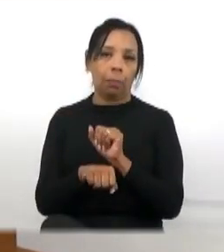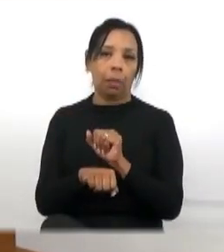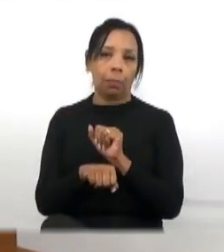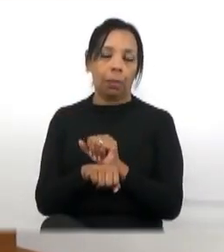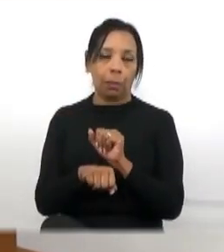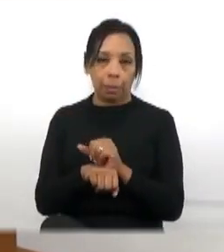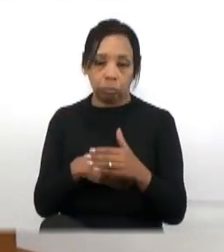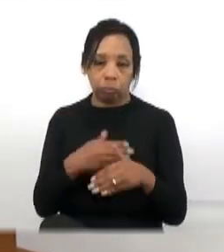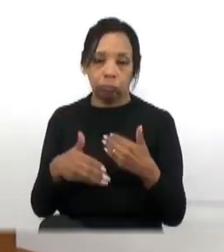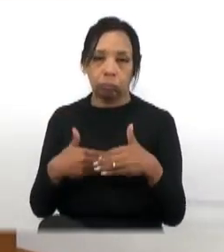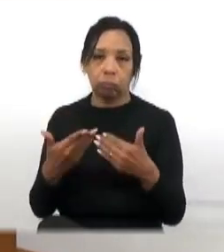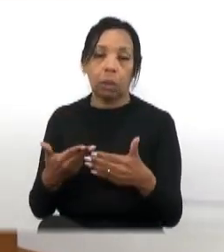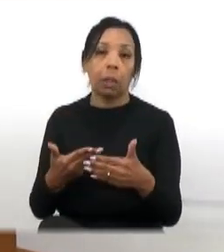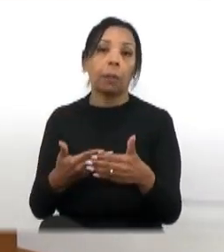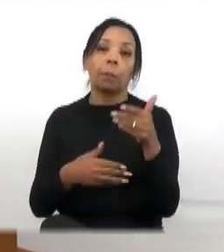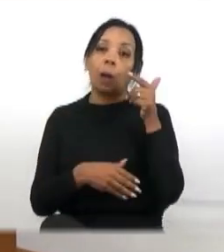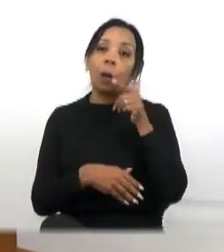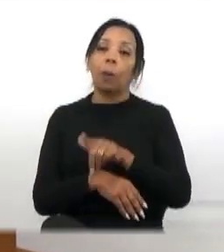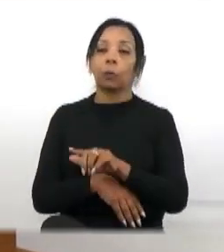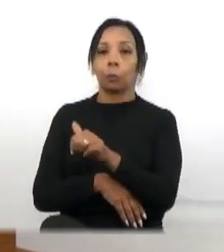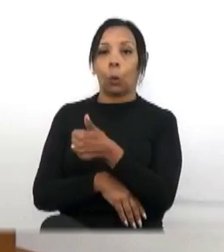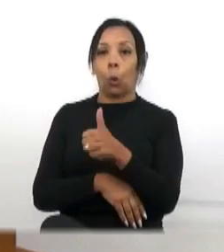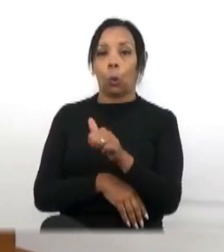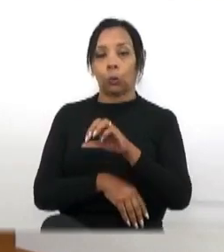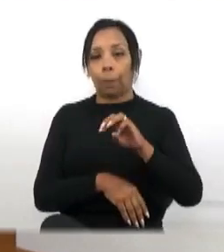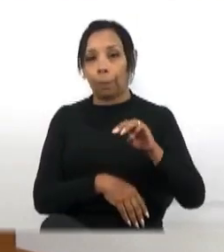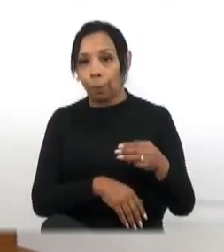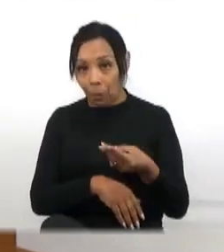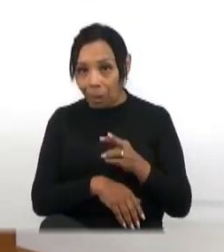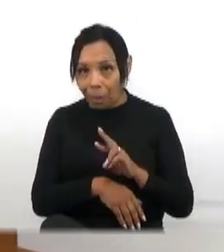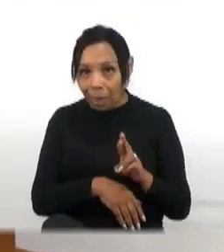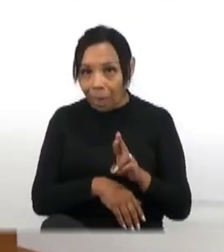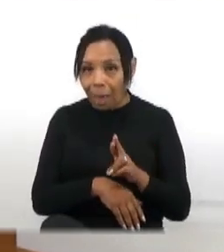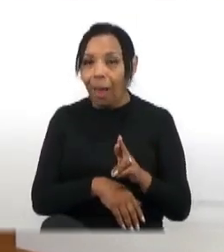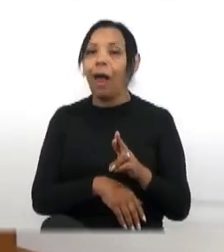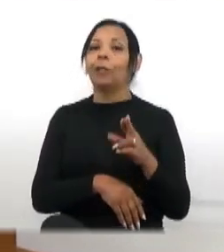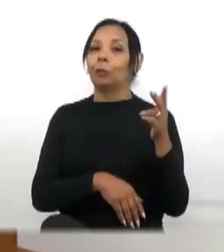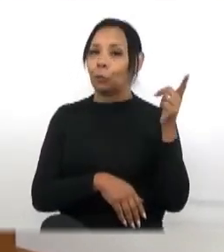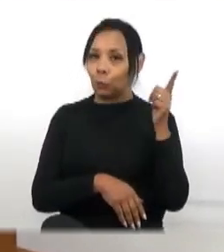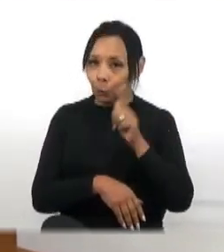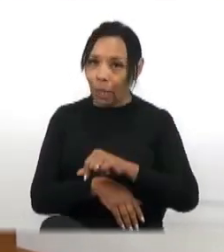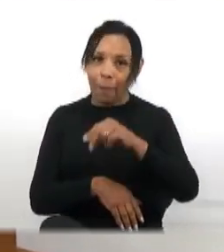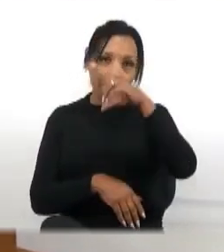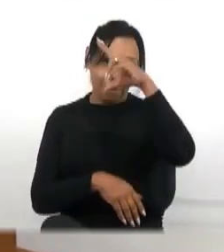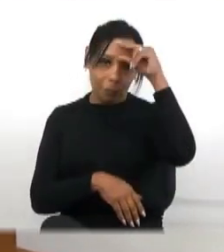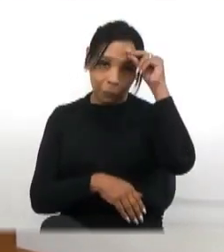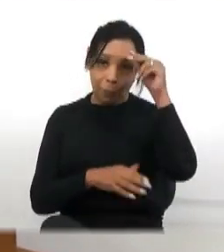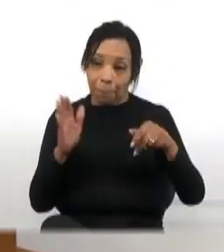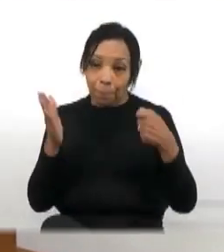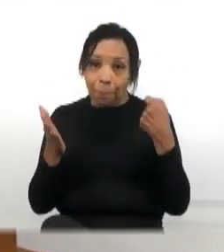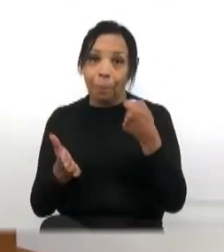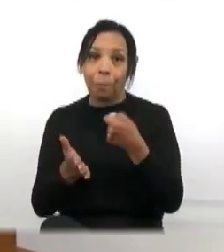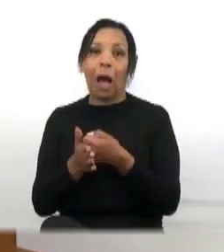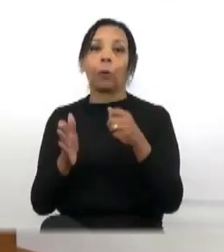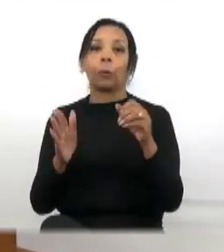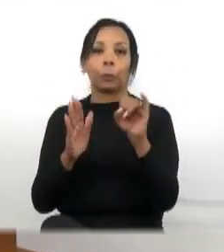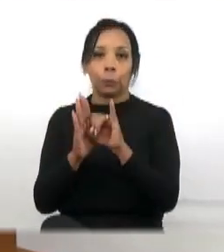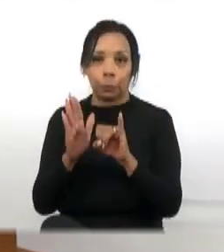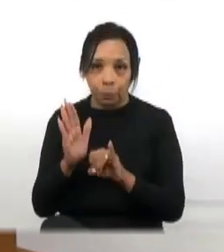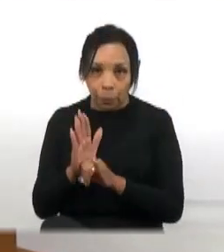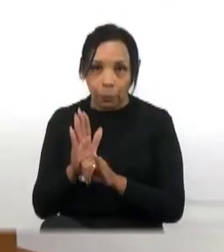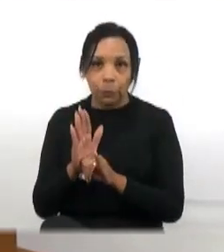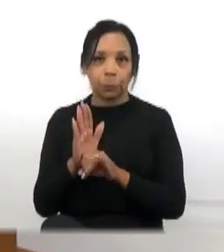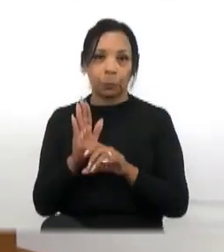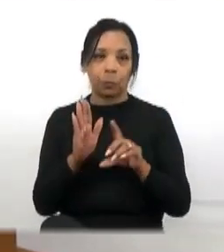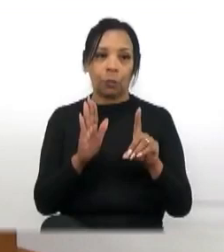Mas para você ganhar 11 milhões de reais, quase 11 milhões de reais da prefeitura, dinheiro do imposto, porque o DAD não deu